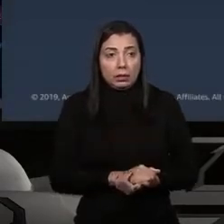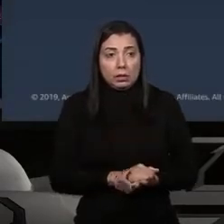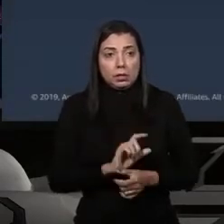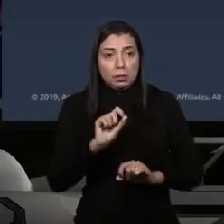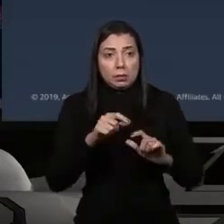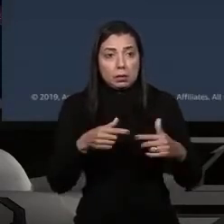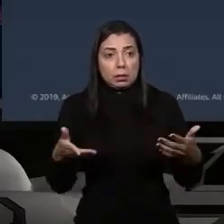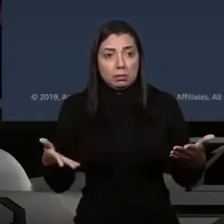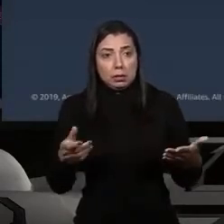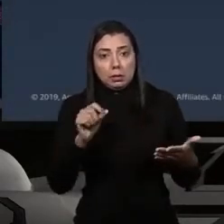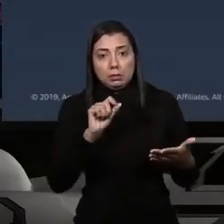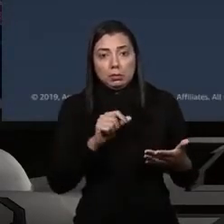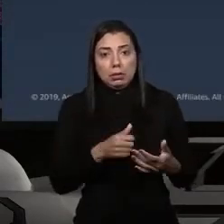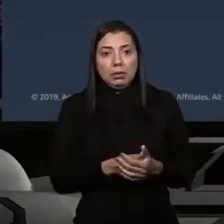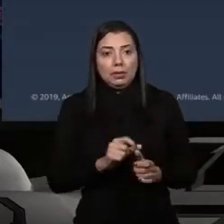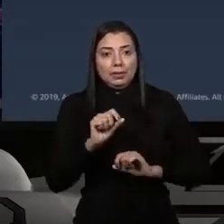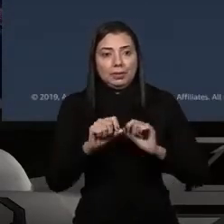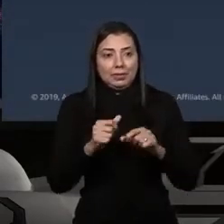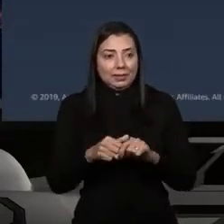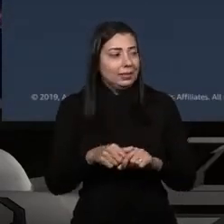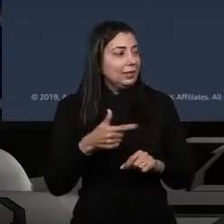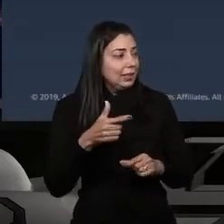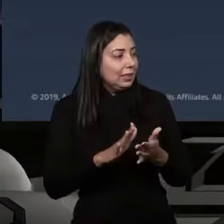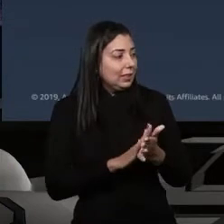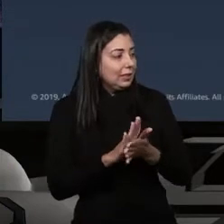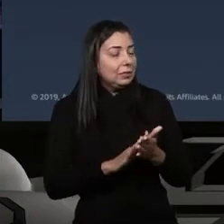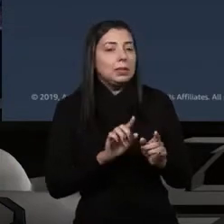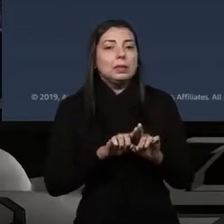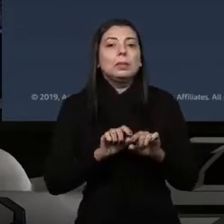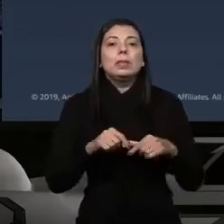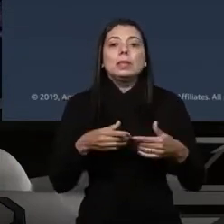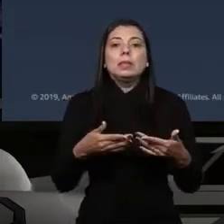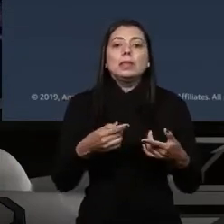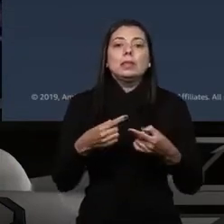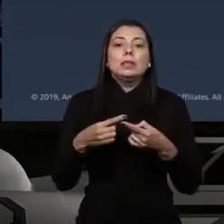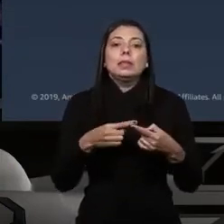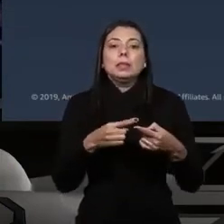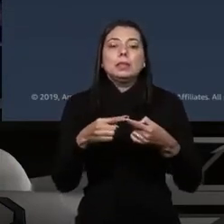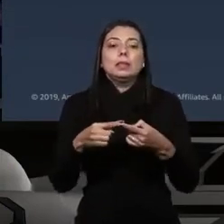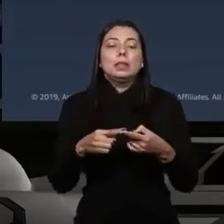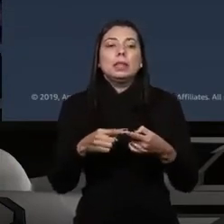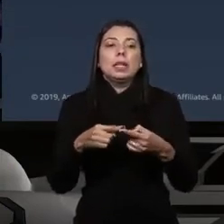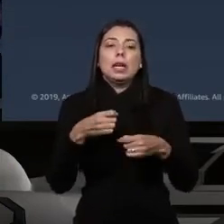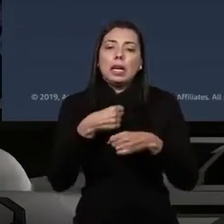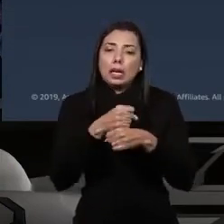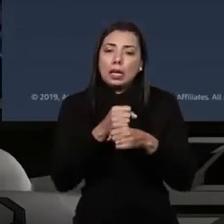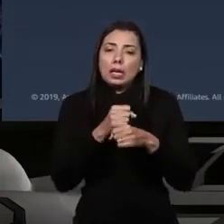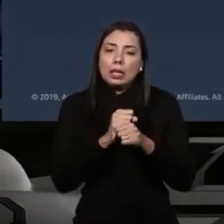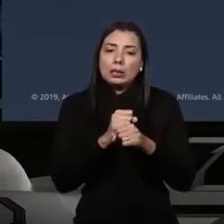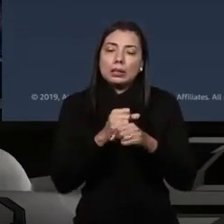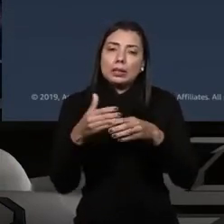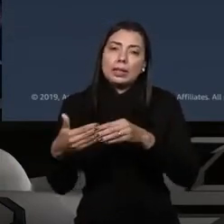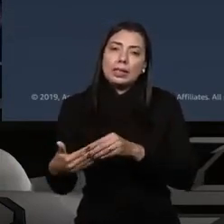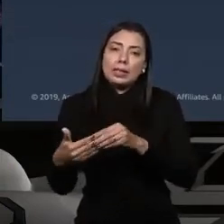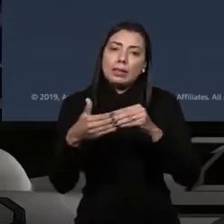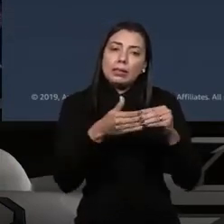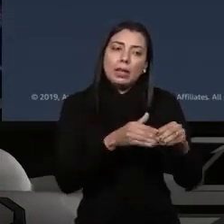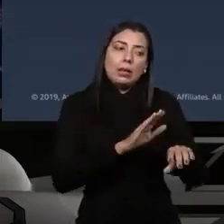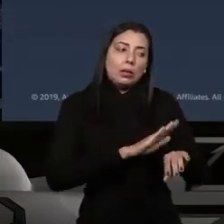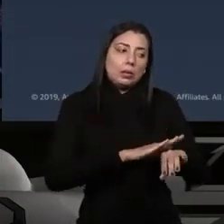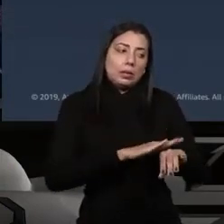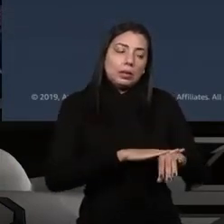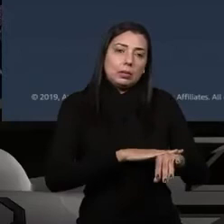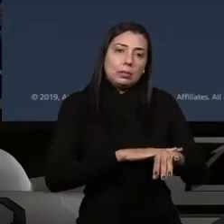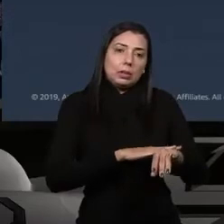é velocidade. Não adianta a gente querer levar anos, né? Ou levar um tempo muito grande